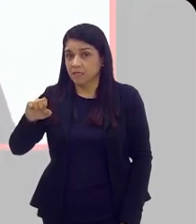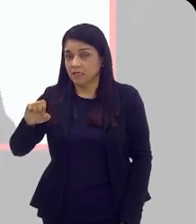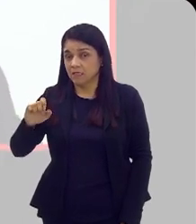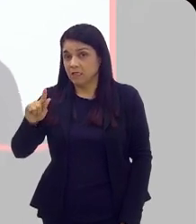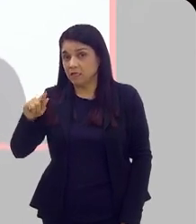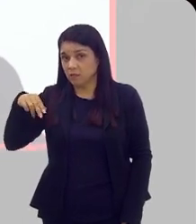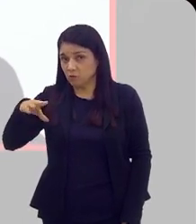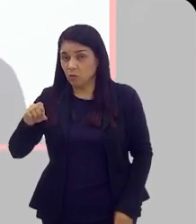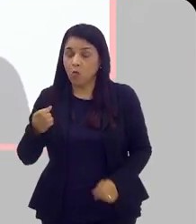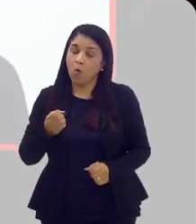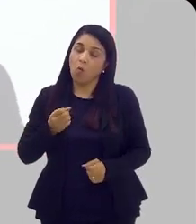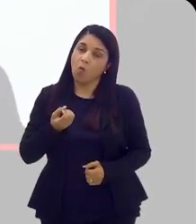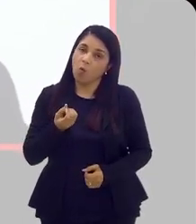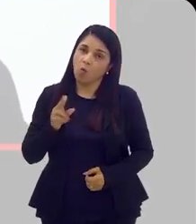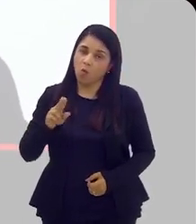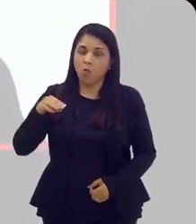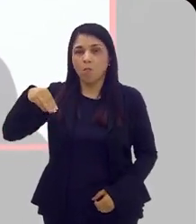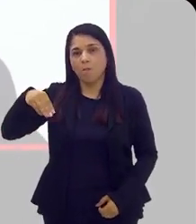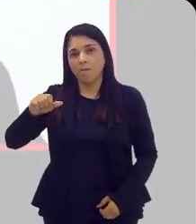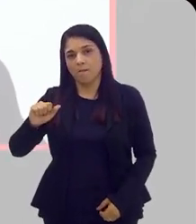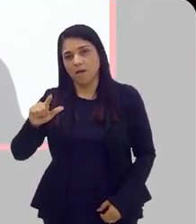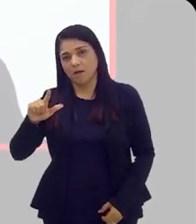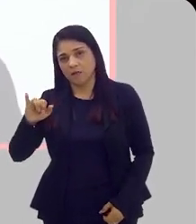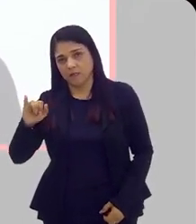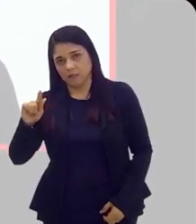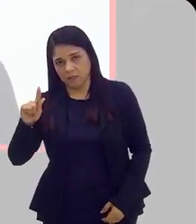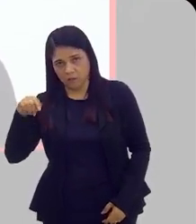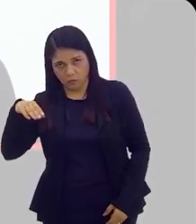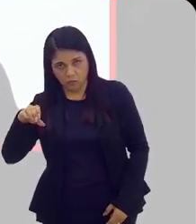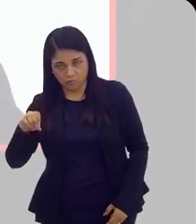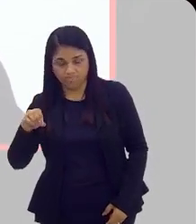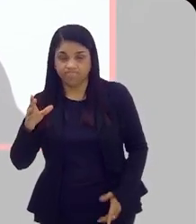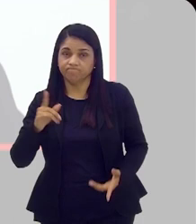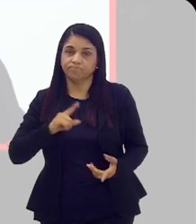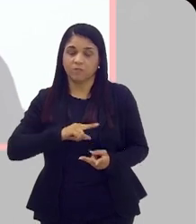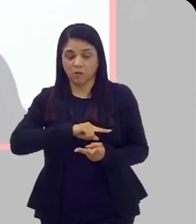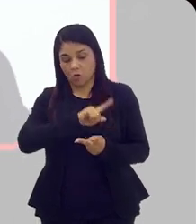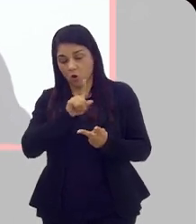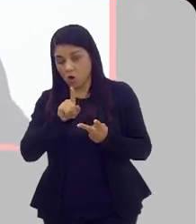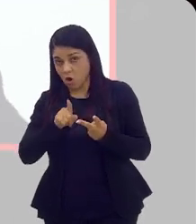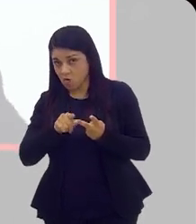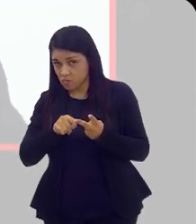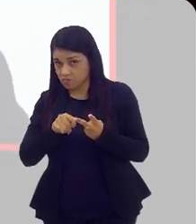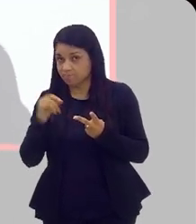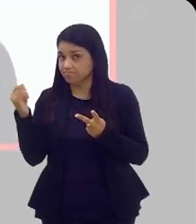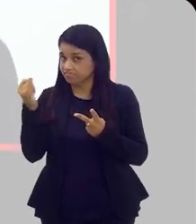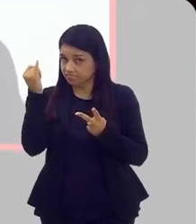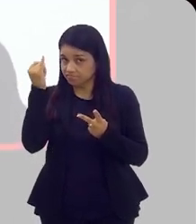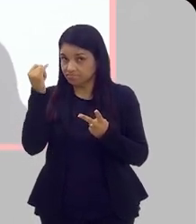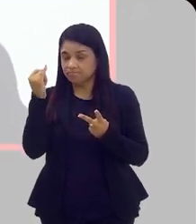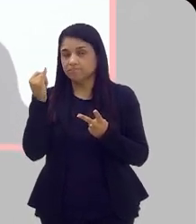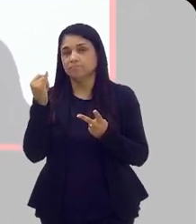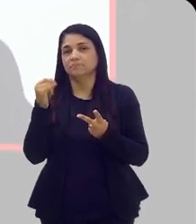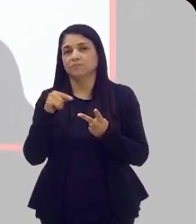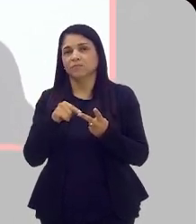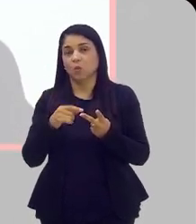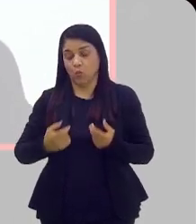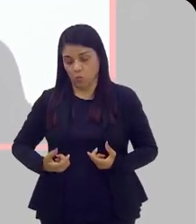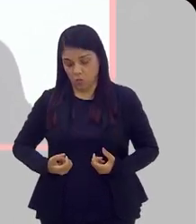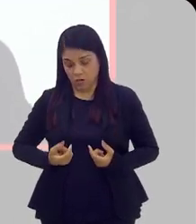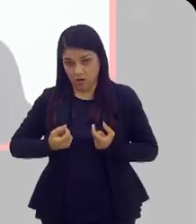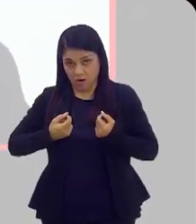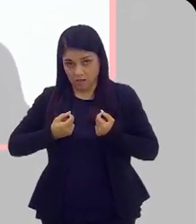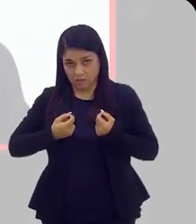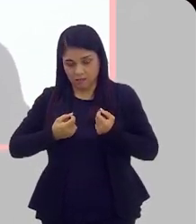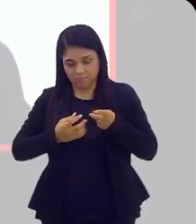Se ele obstruir o canal da urina, vão dar esses sintomas todos que a gente falou. Agora, aí tem outra questão importante. Quando